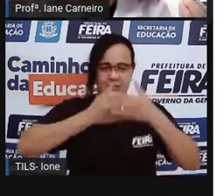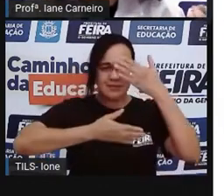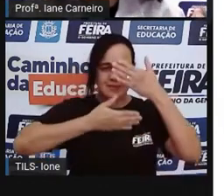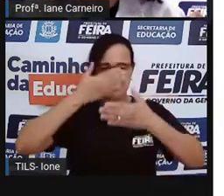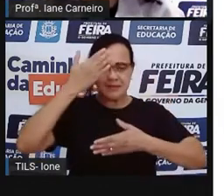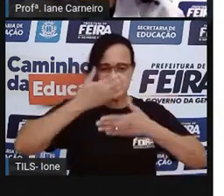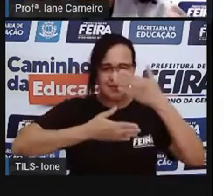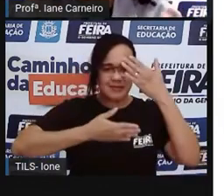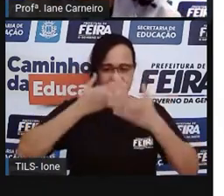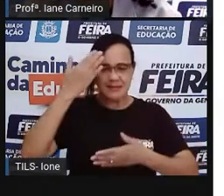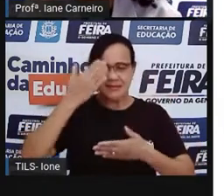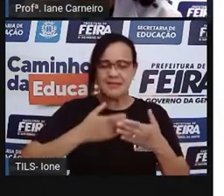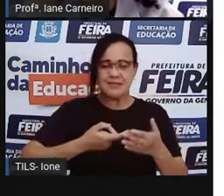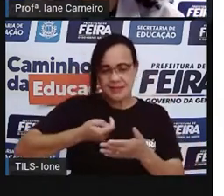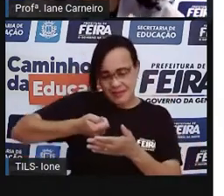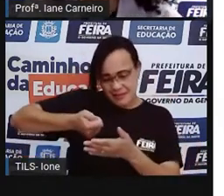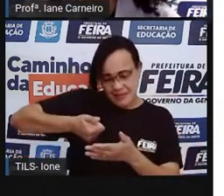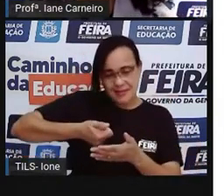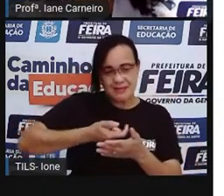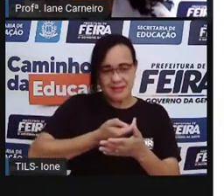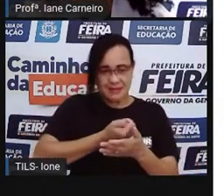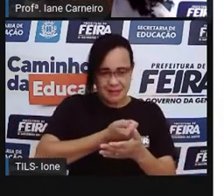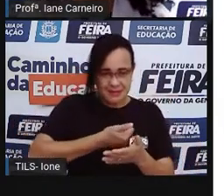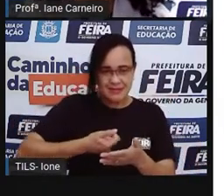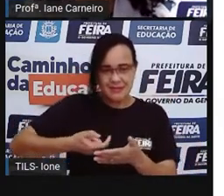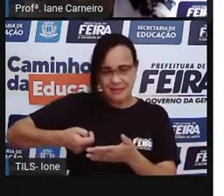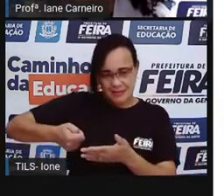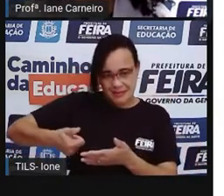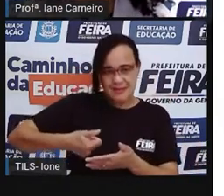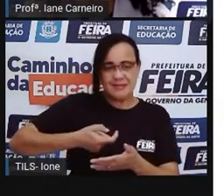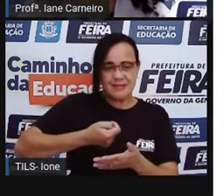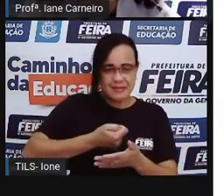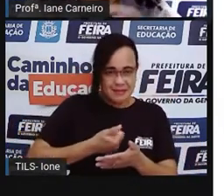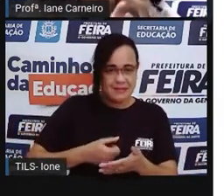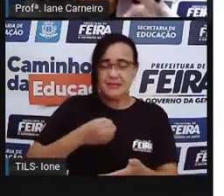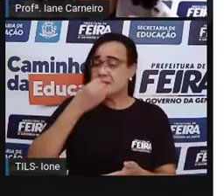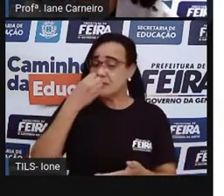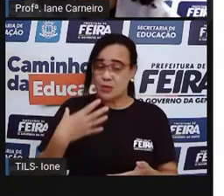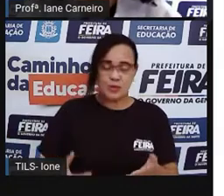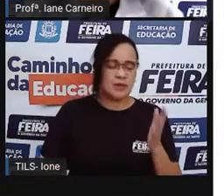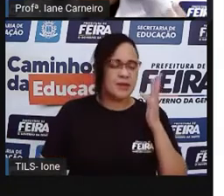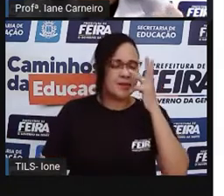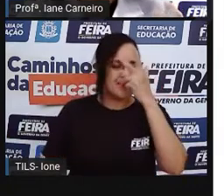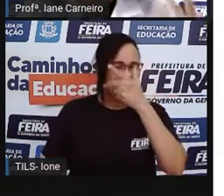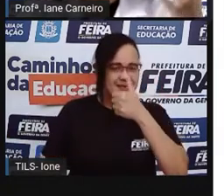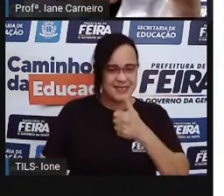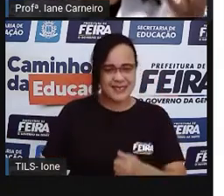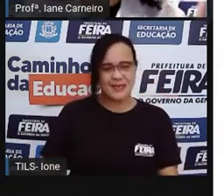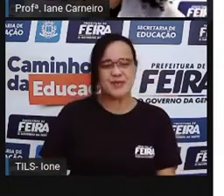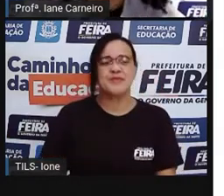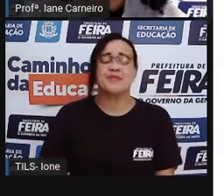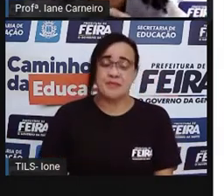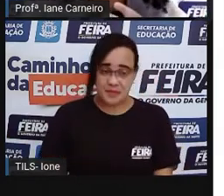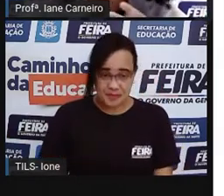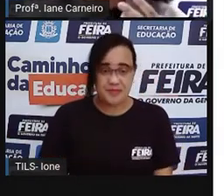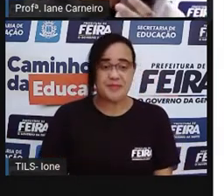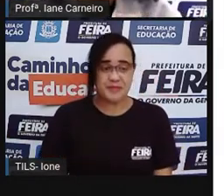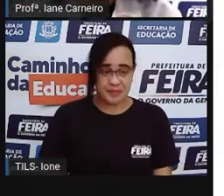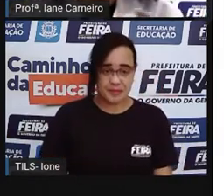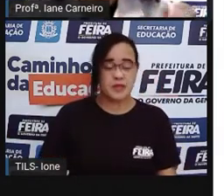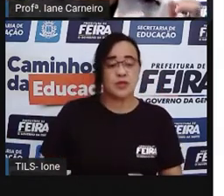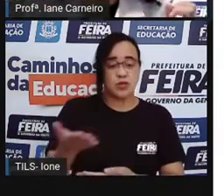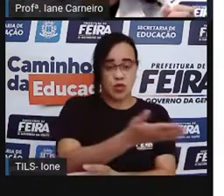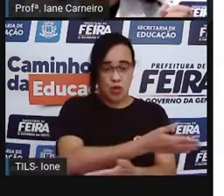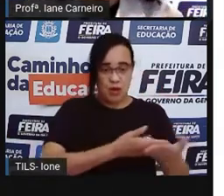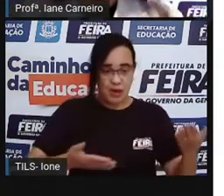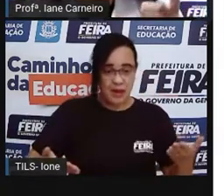corzinha por dentro, porque elas são muito lindas. E quando elas estão girando, olha o efeito que elas dão. Fica lindo. Então, a gente trocava, né? E aí,